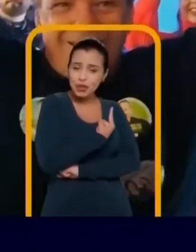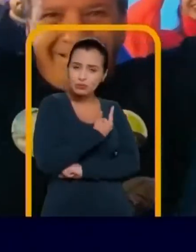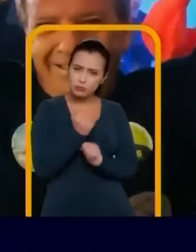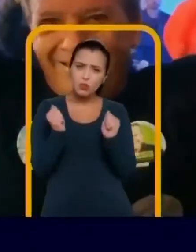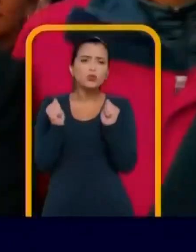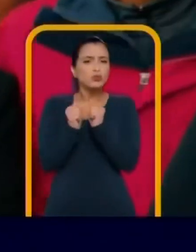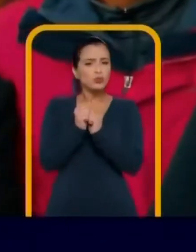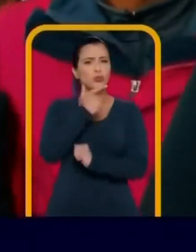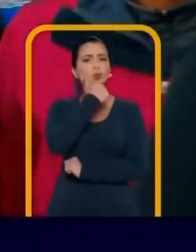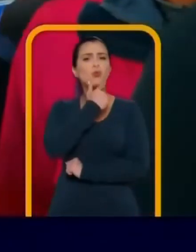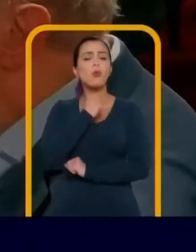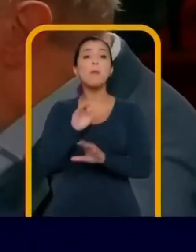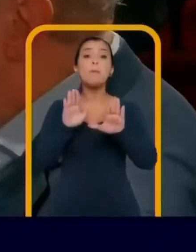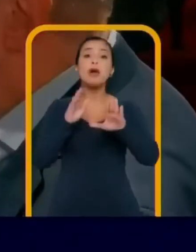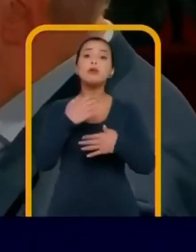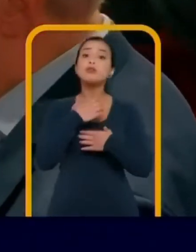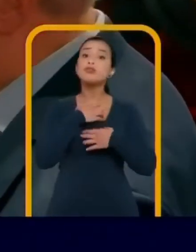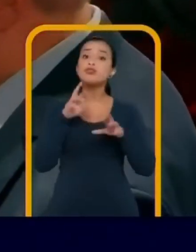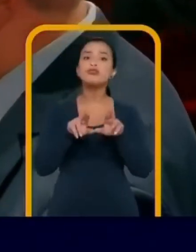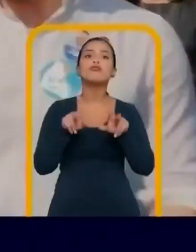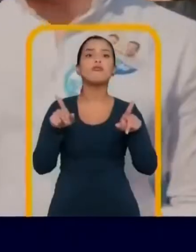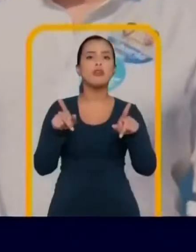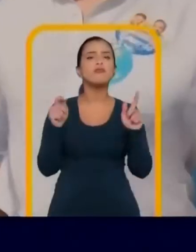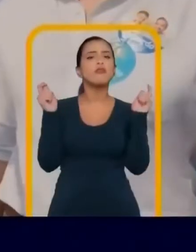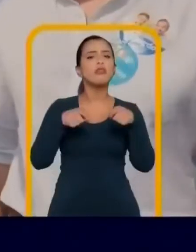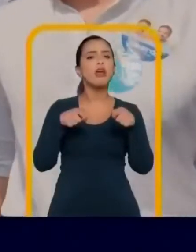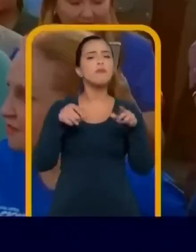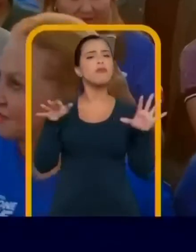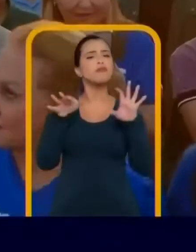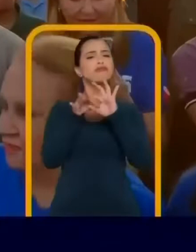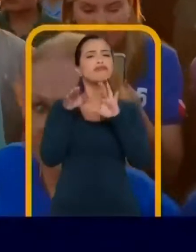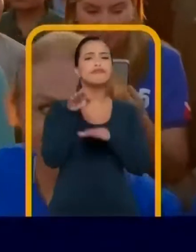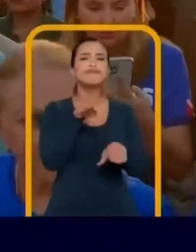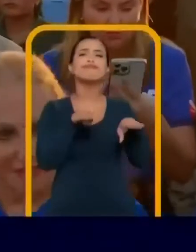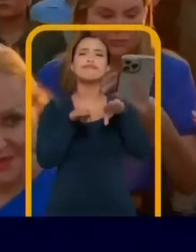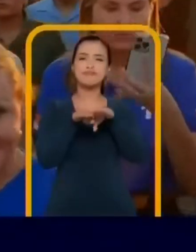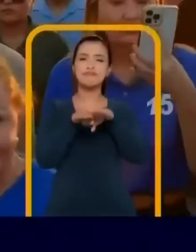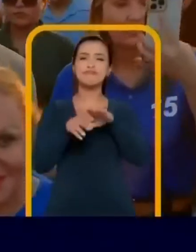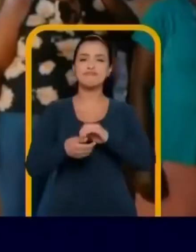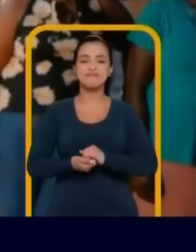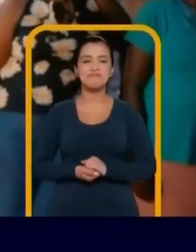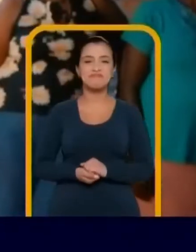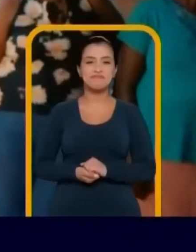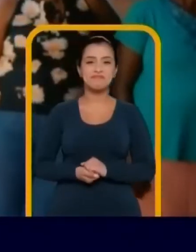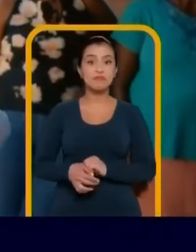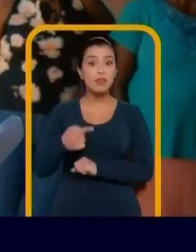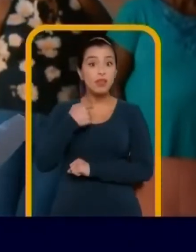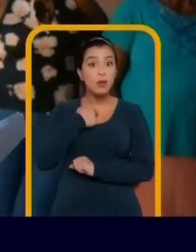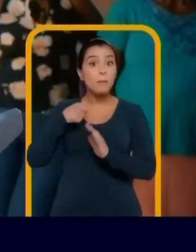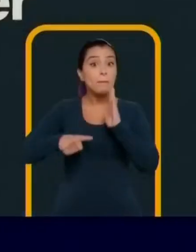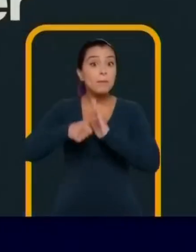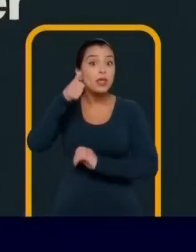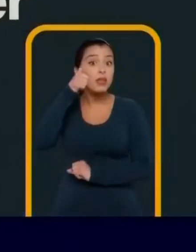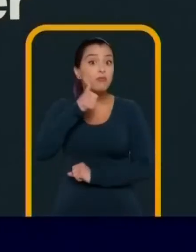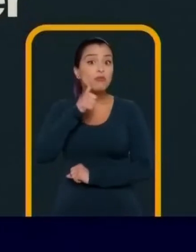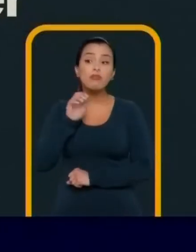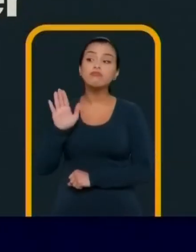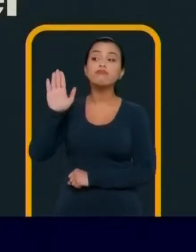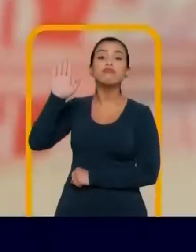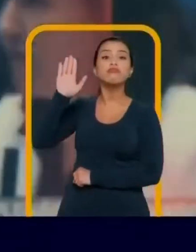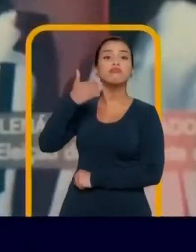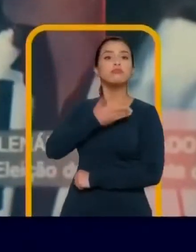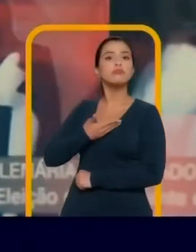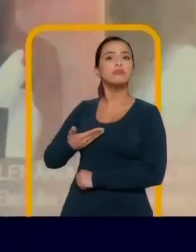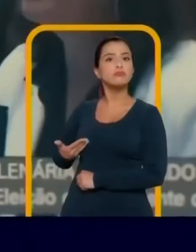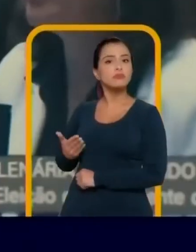Ao lado dos homens. De forma diferente, porque é o diferente que se soma na grandeza. Porque eu fui a primeira mulher